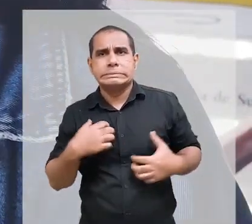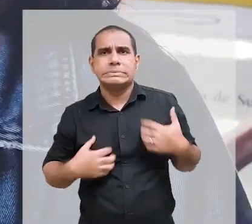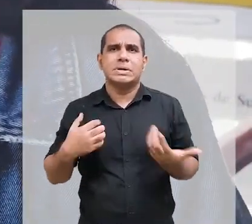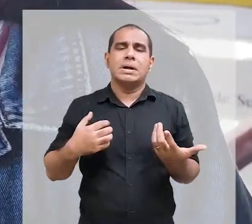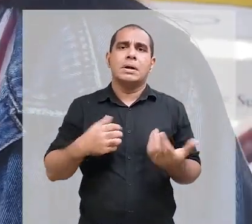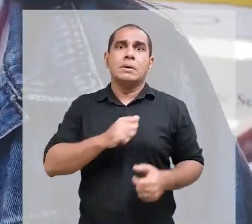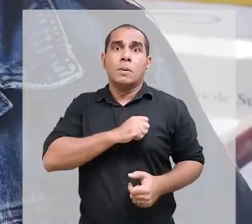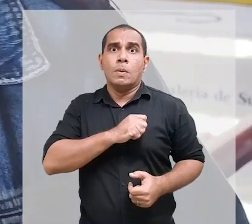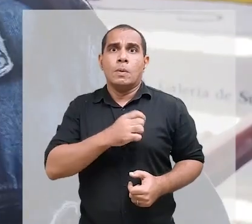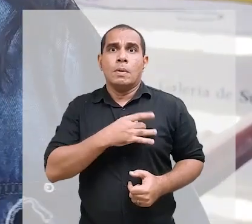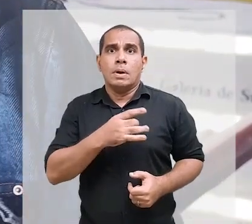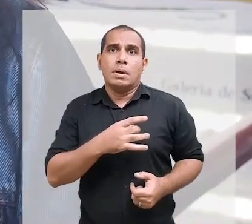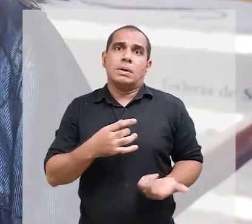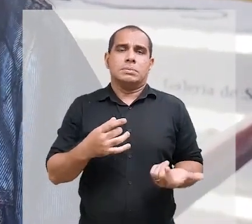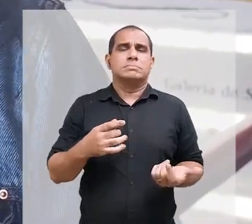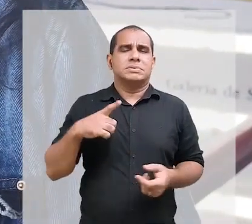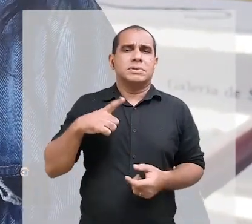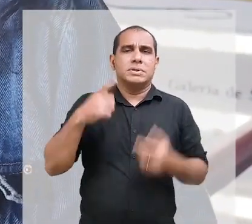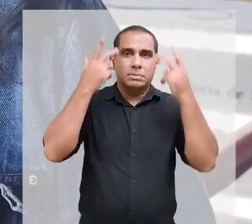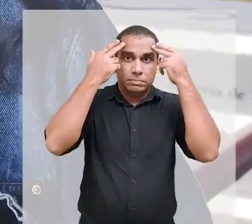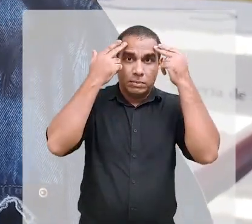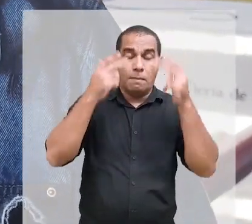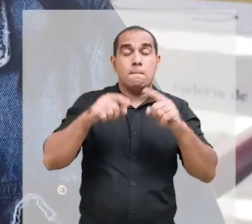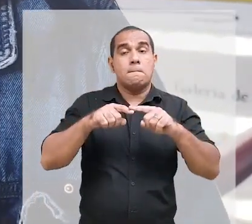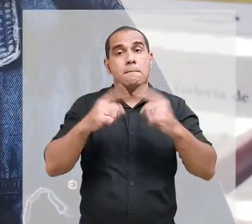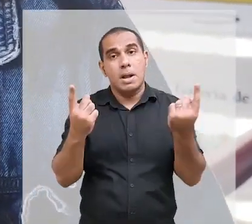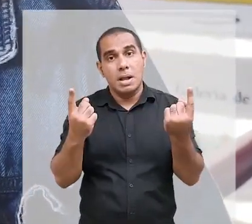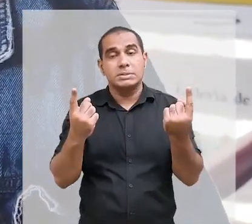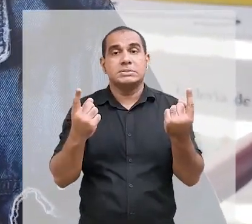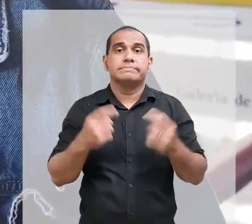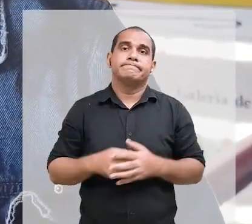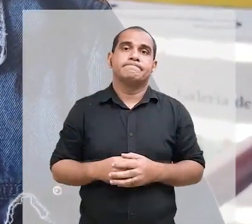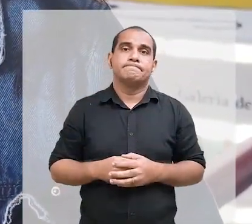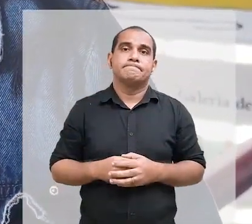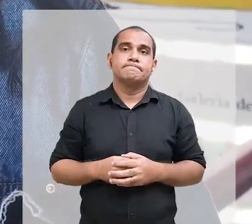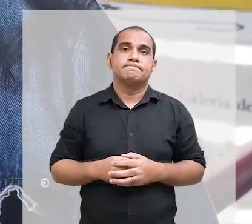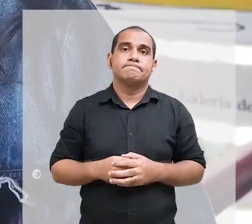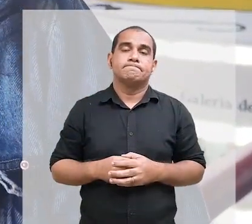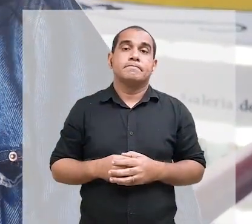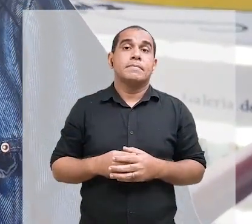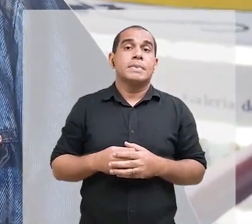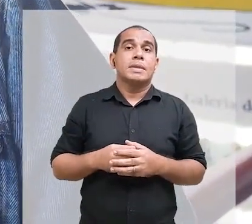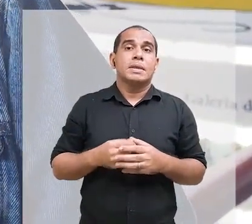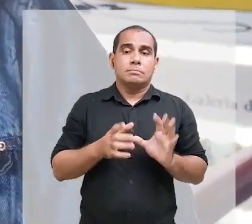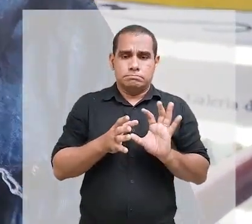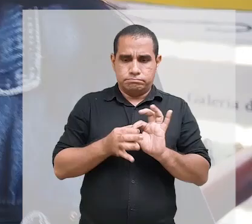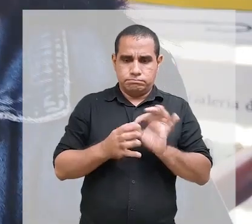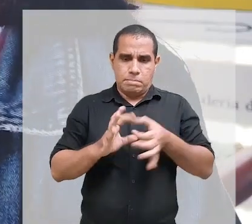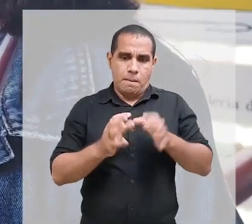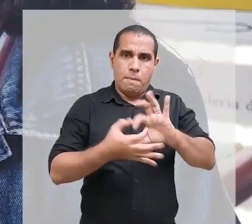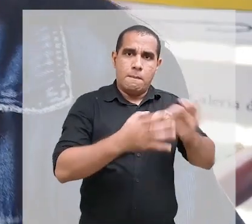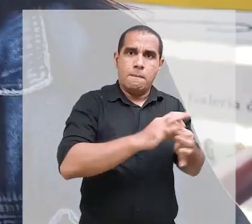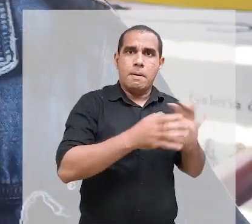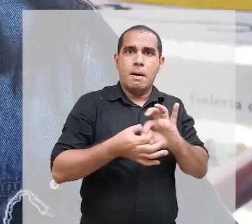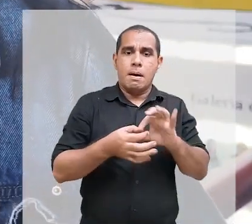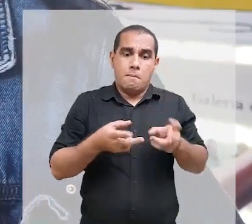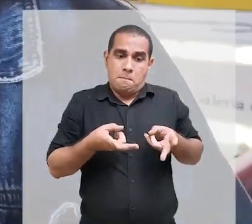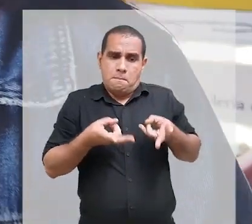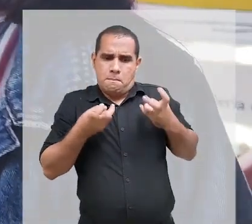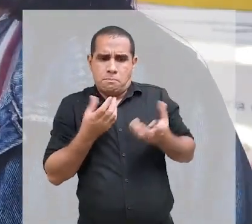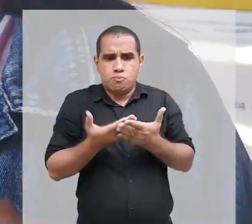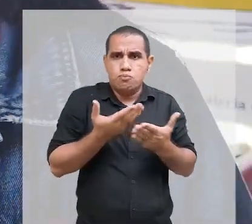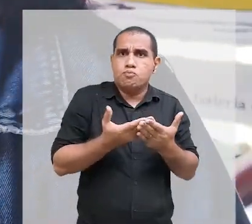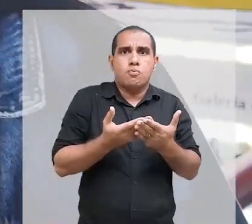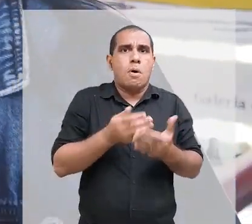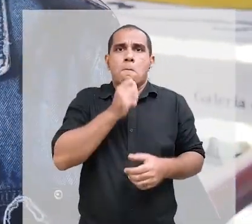ansiedades, pânico, etc. Mas, eles não estão relacionados, não se tem